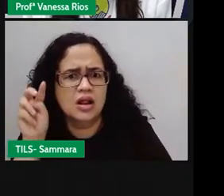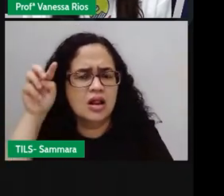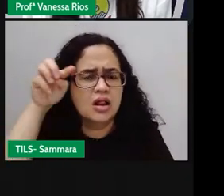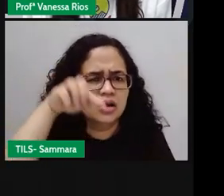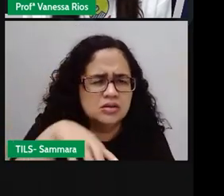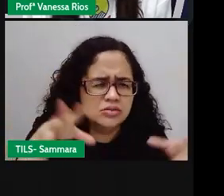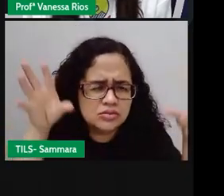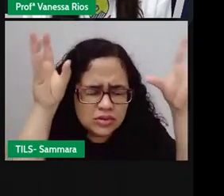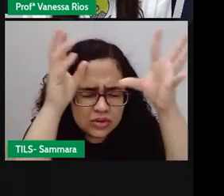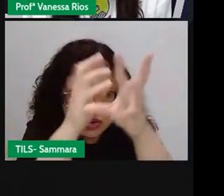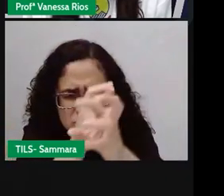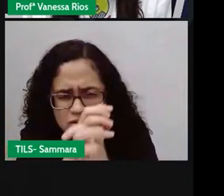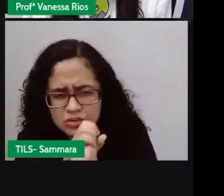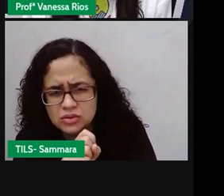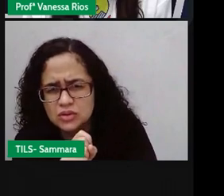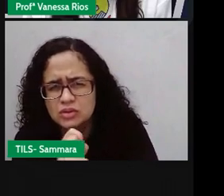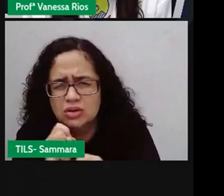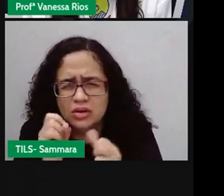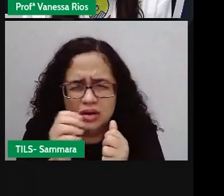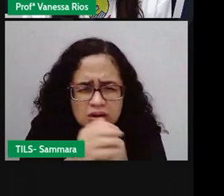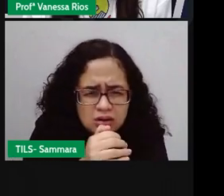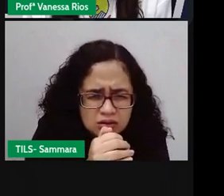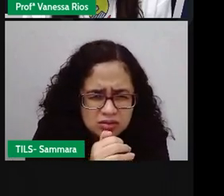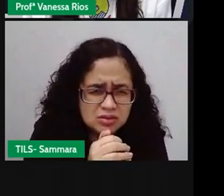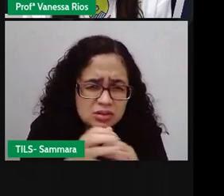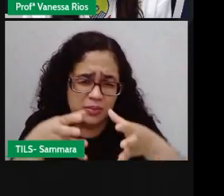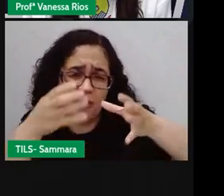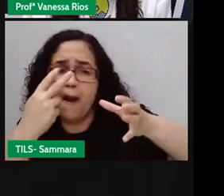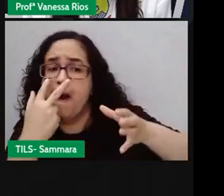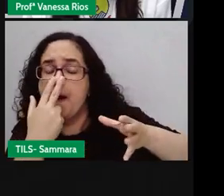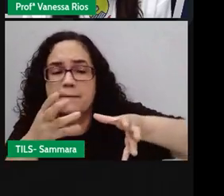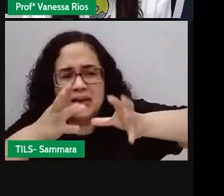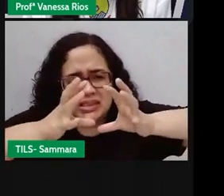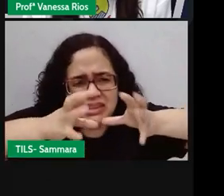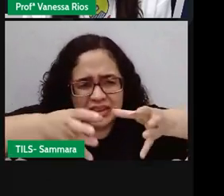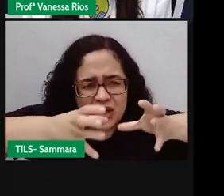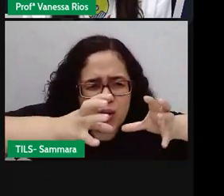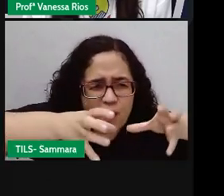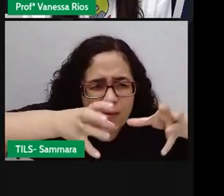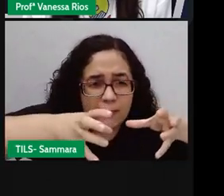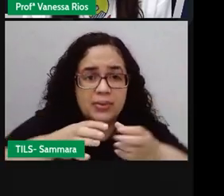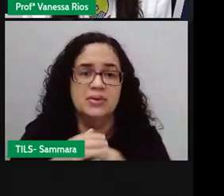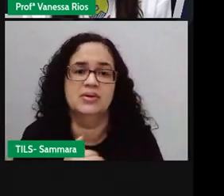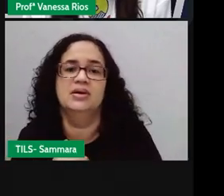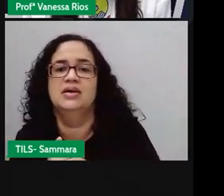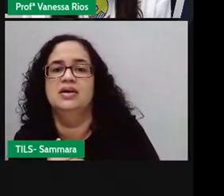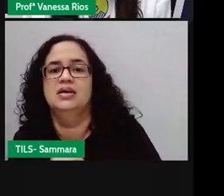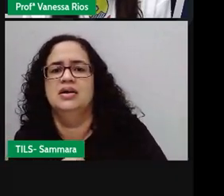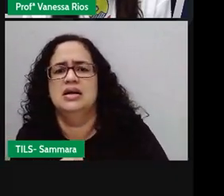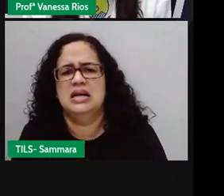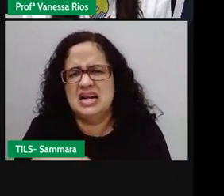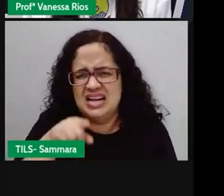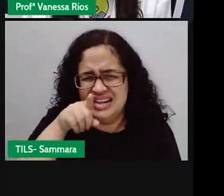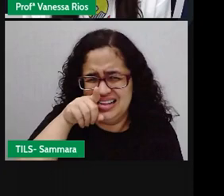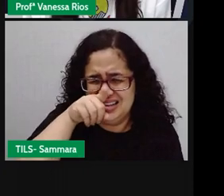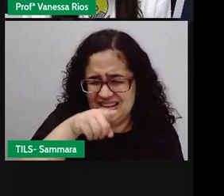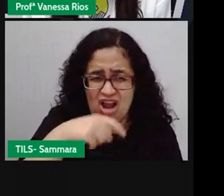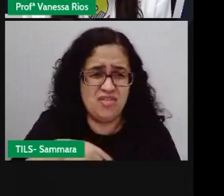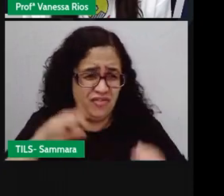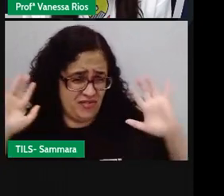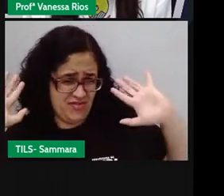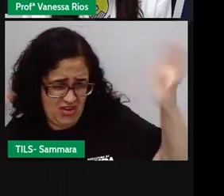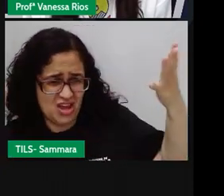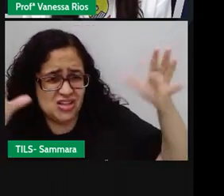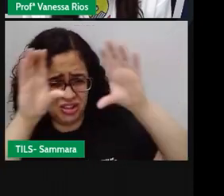quando numa curva o sapo mexeu-se e o urubu, espiando para dentro do instrumento, viu o bicho lá no